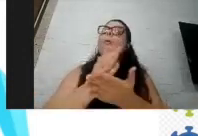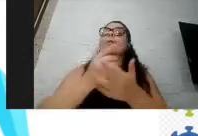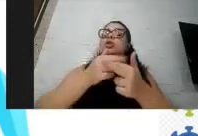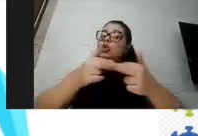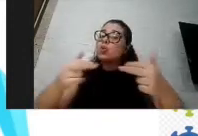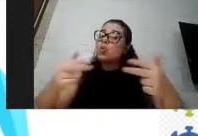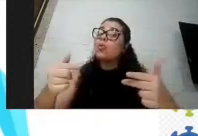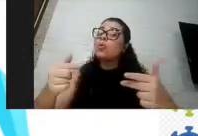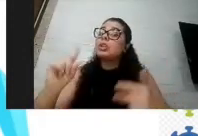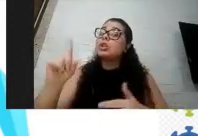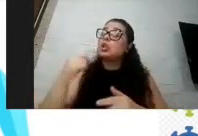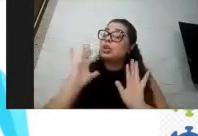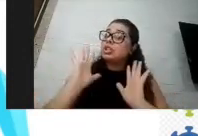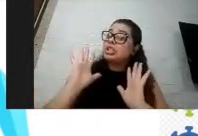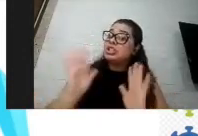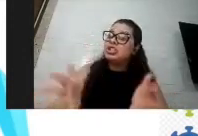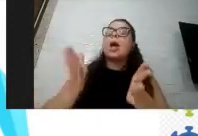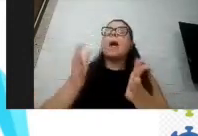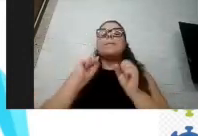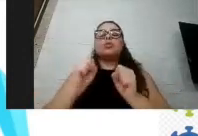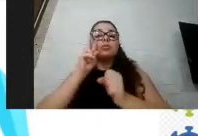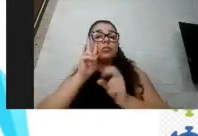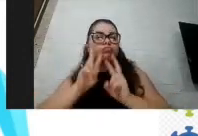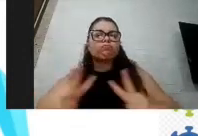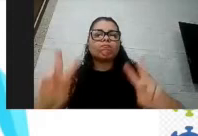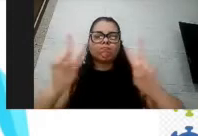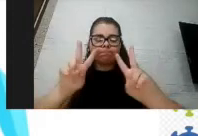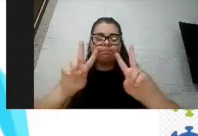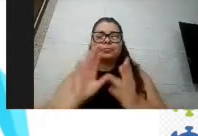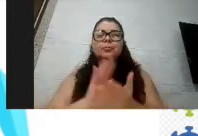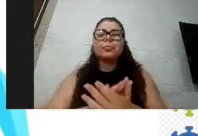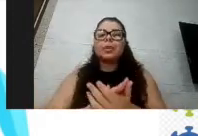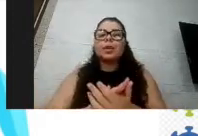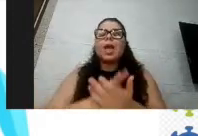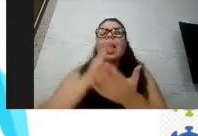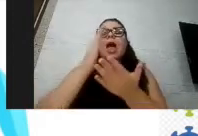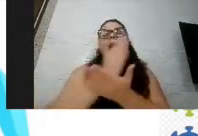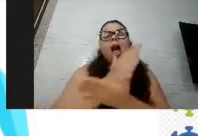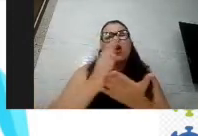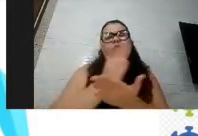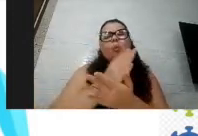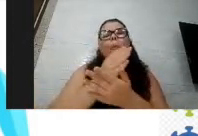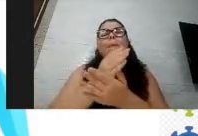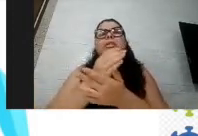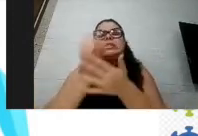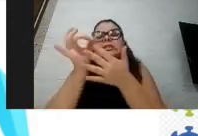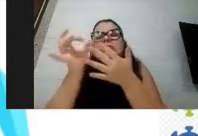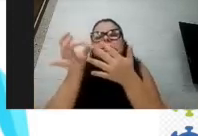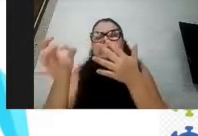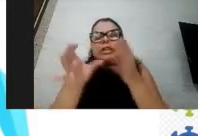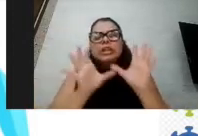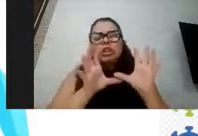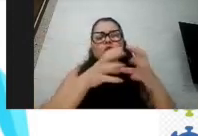a gente pode inferir algumas questões sobre esses assuntos. Algumas especificidades nessa população,